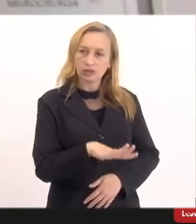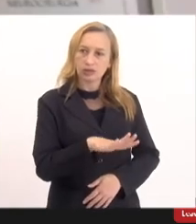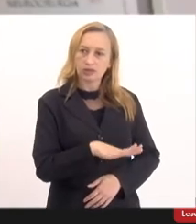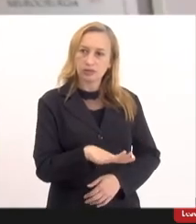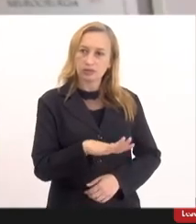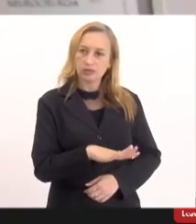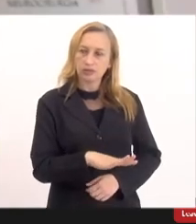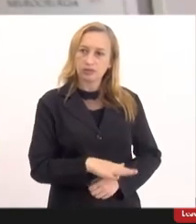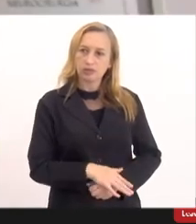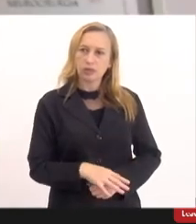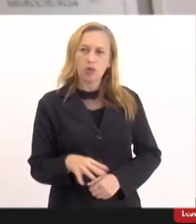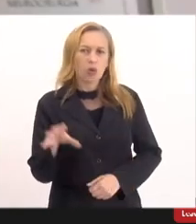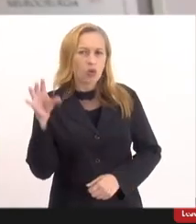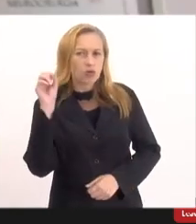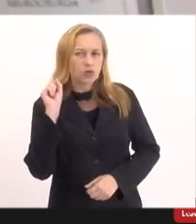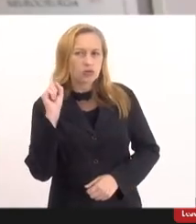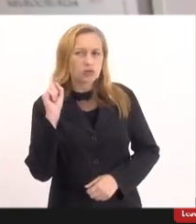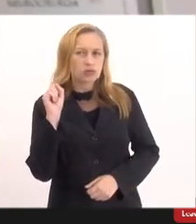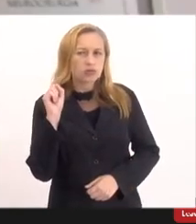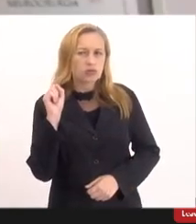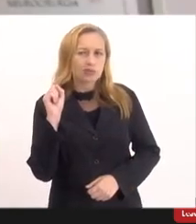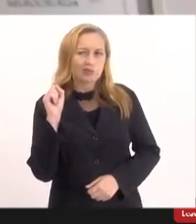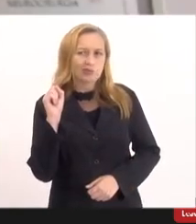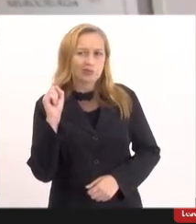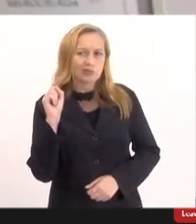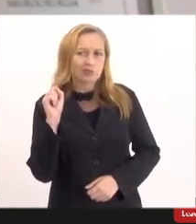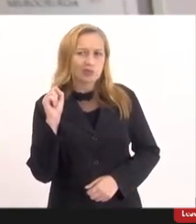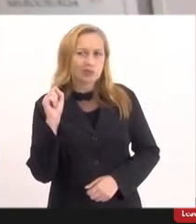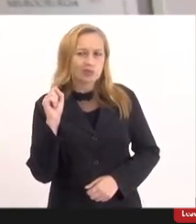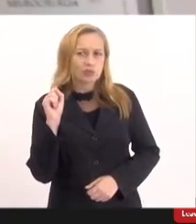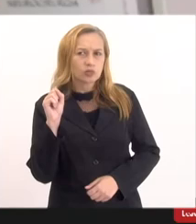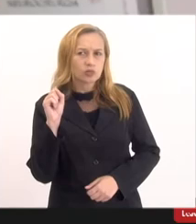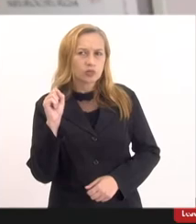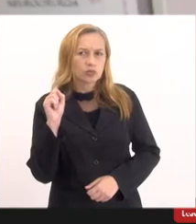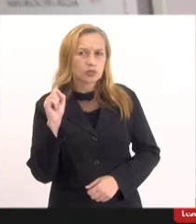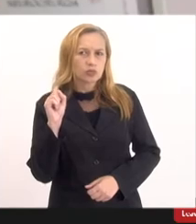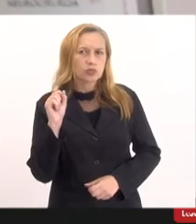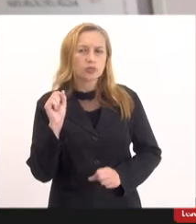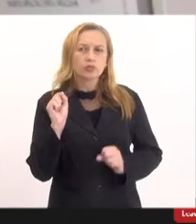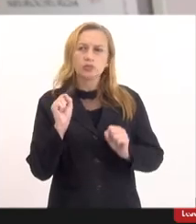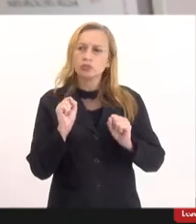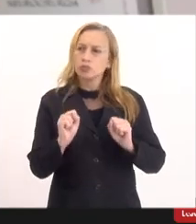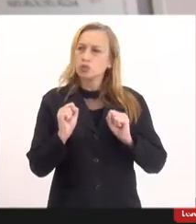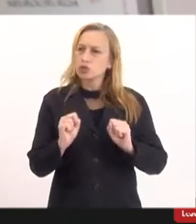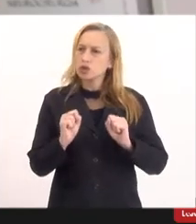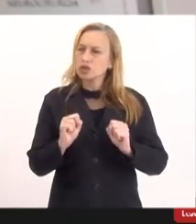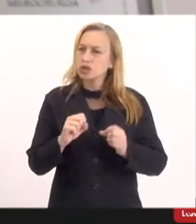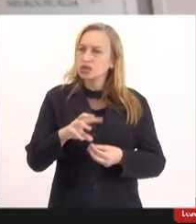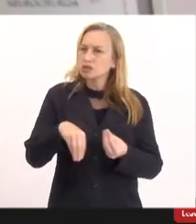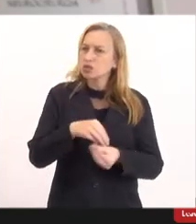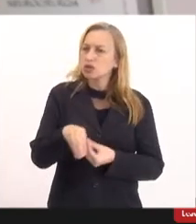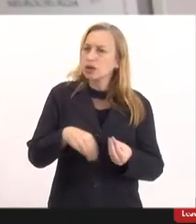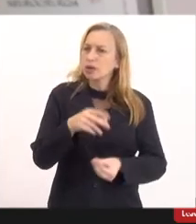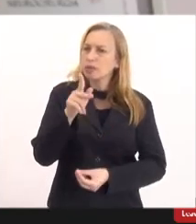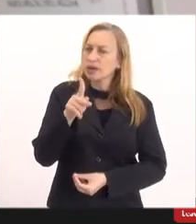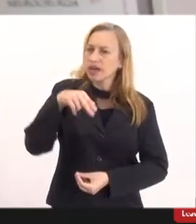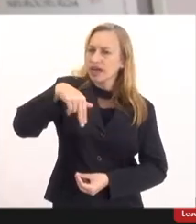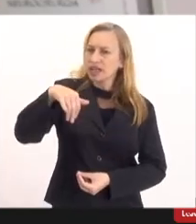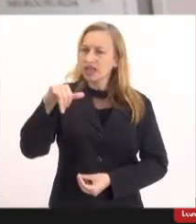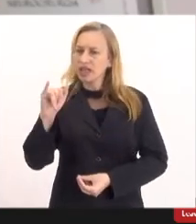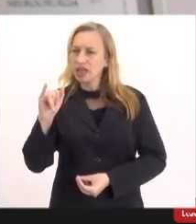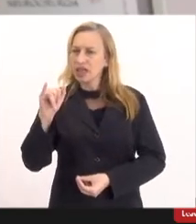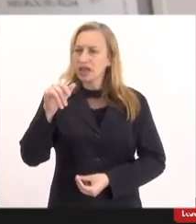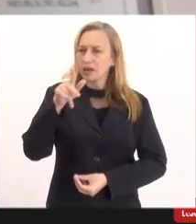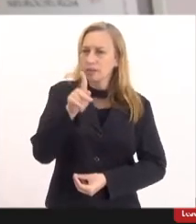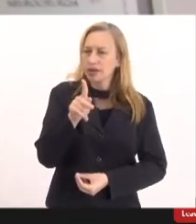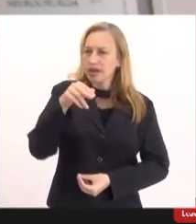o pai ouviu que era algo que poderia se misturar entre o PNI e o PNO que era